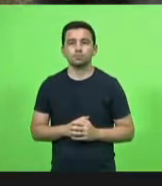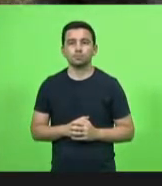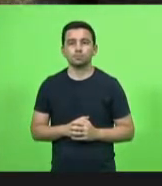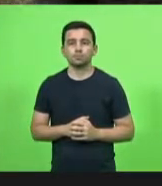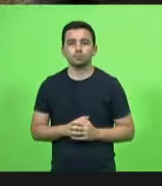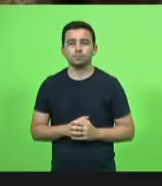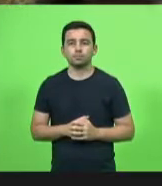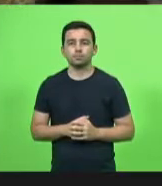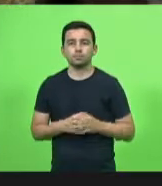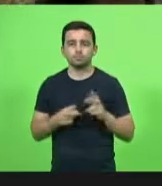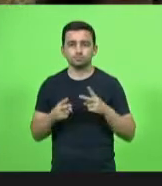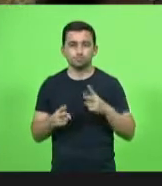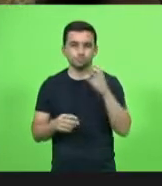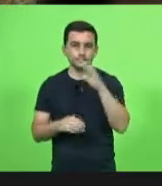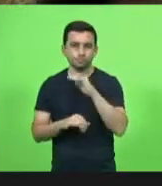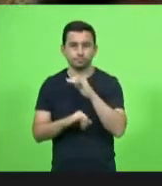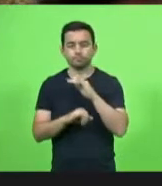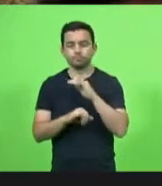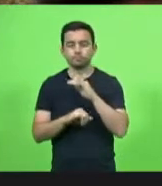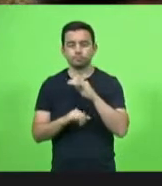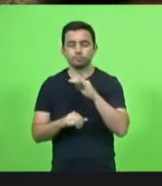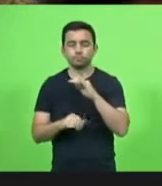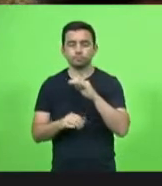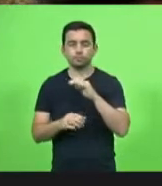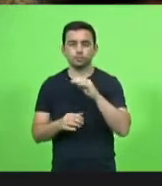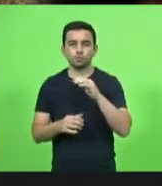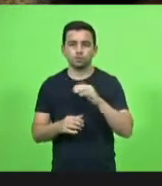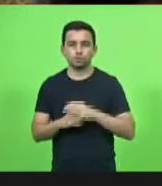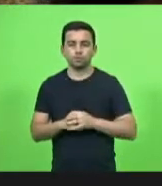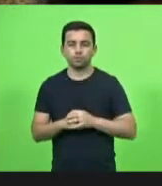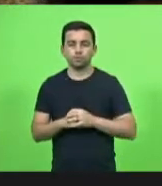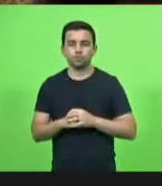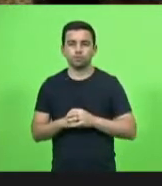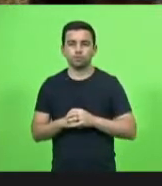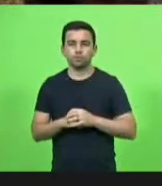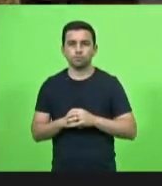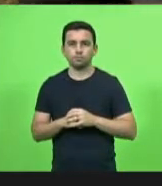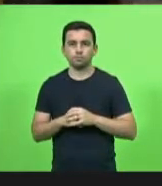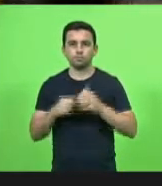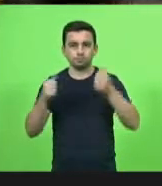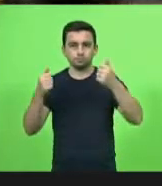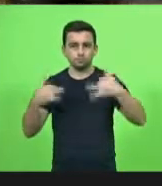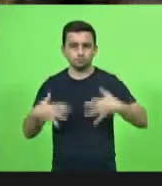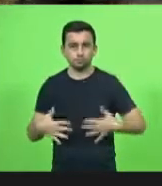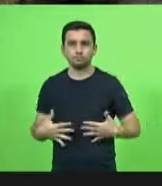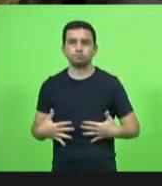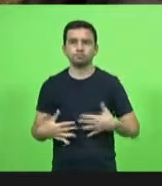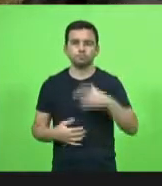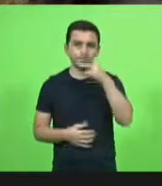Ainda em breves comunicações, pelo tempo de até 10 minutos, fará uso da palavra o deputado Kennedy Nunes.